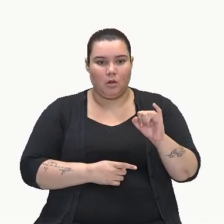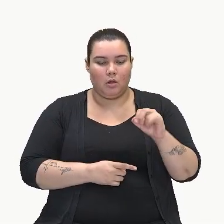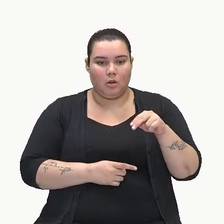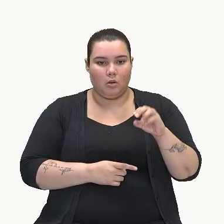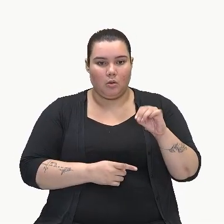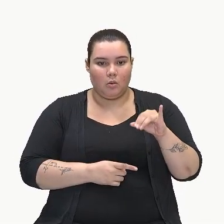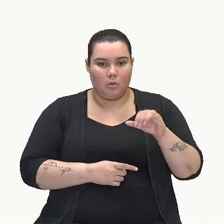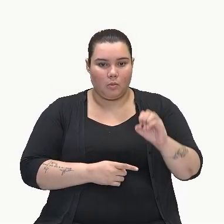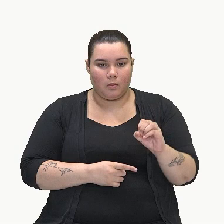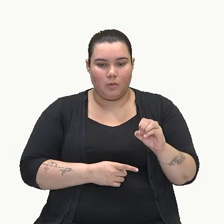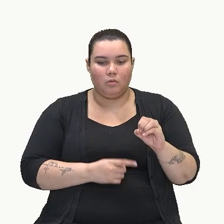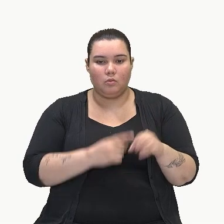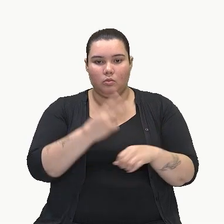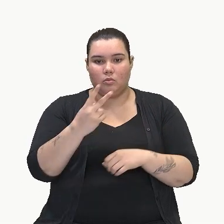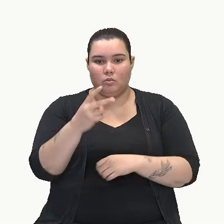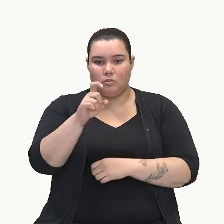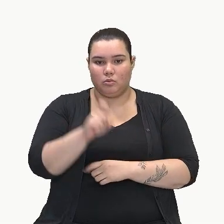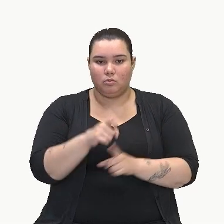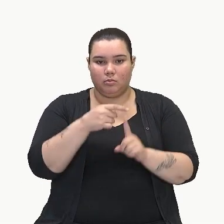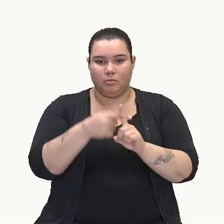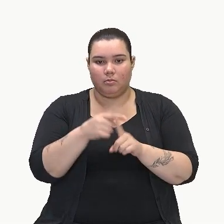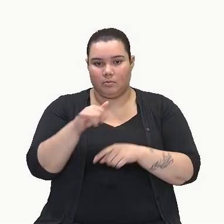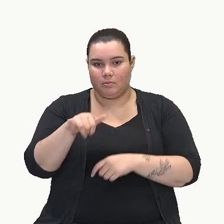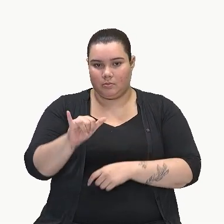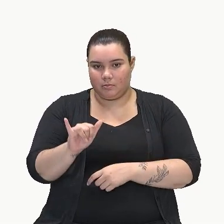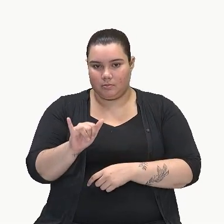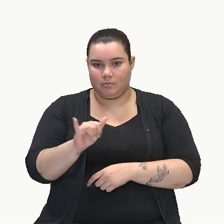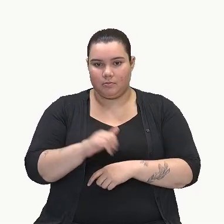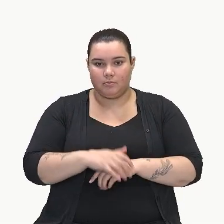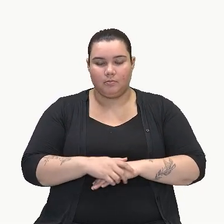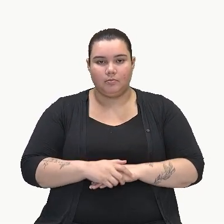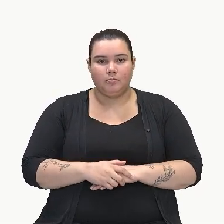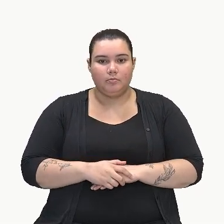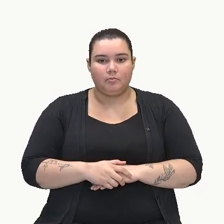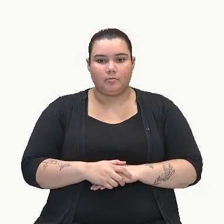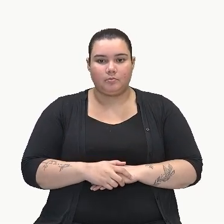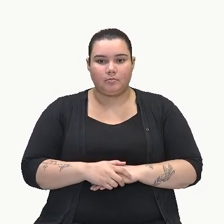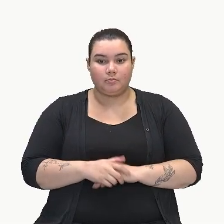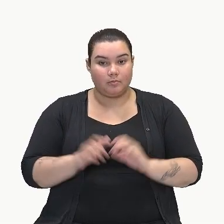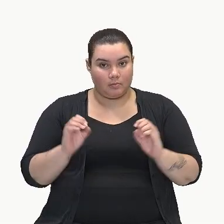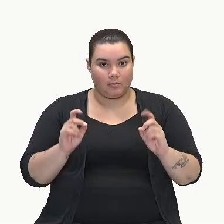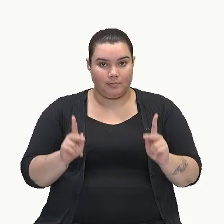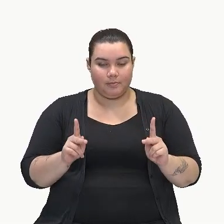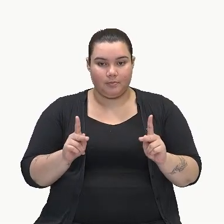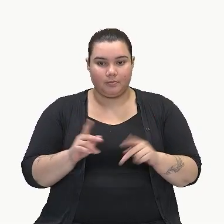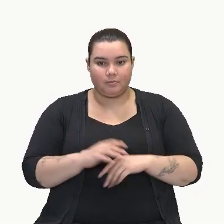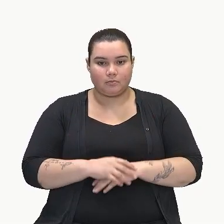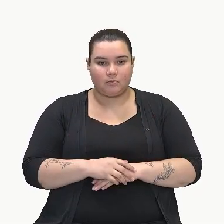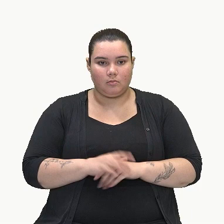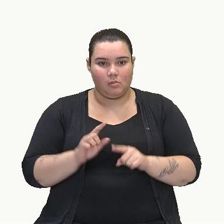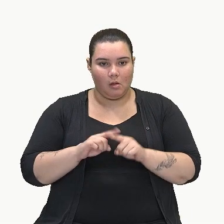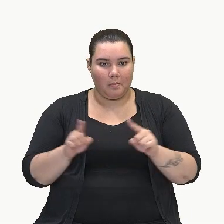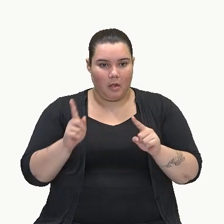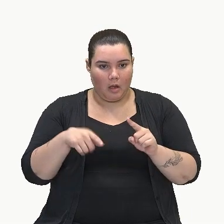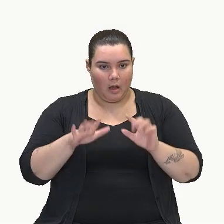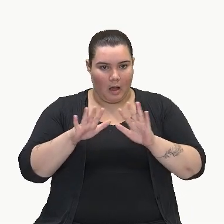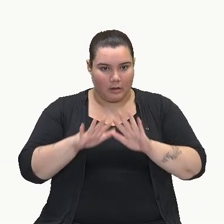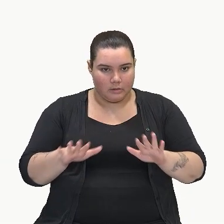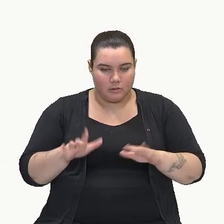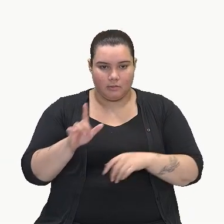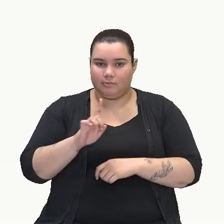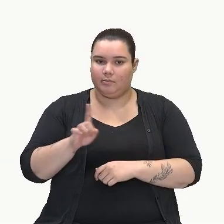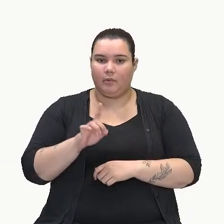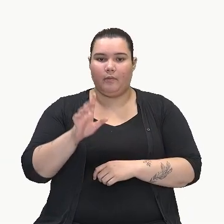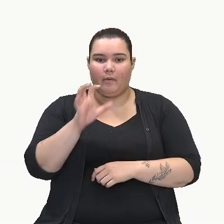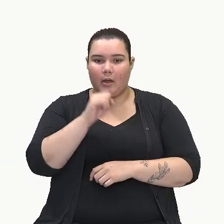2x mais y. Tá bom? Mas vai ficar dessa maneira? Não, a gente vai já